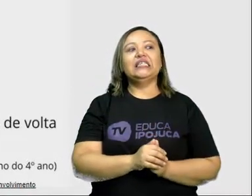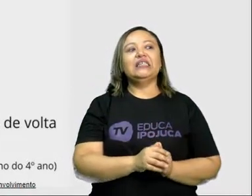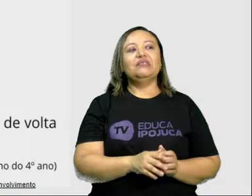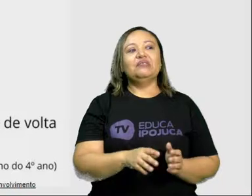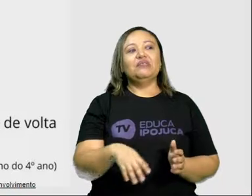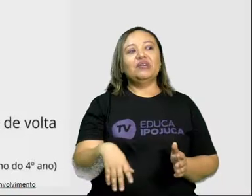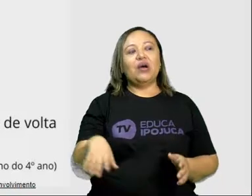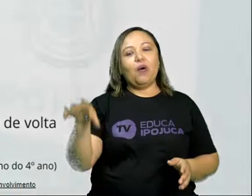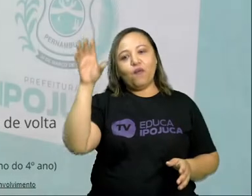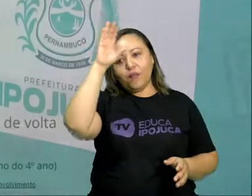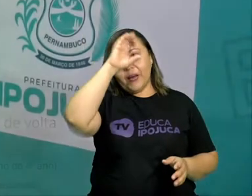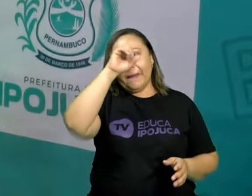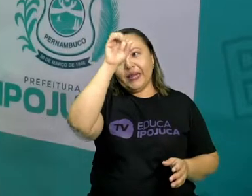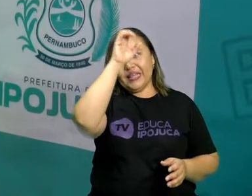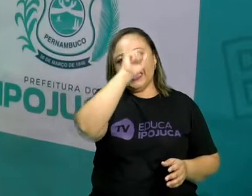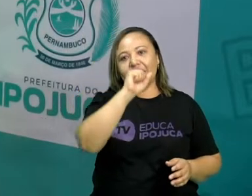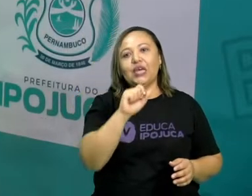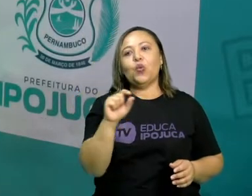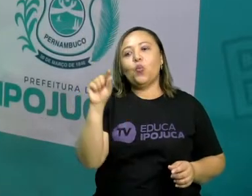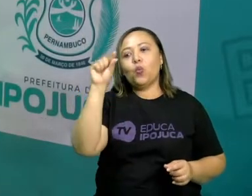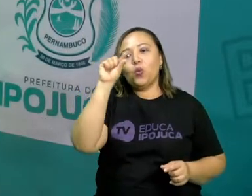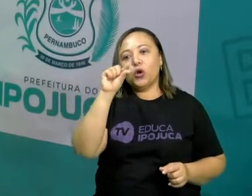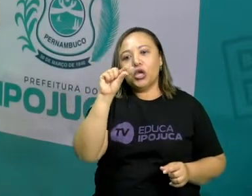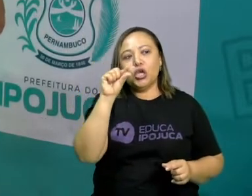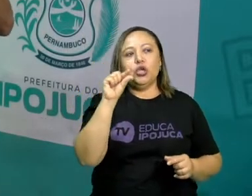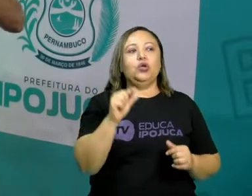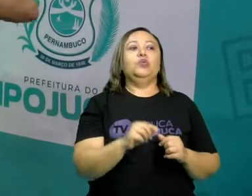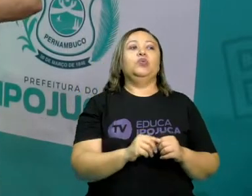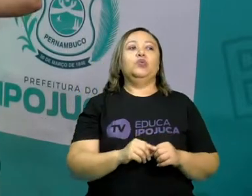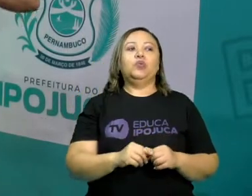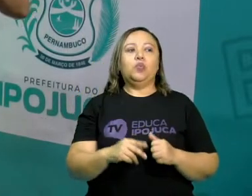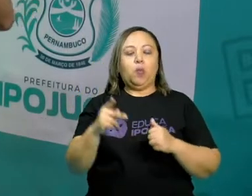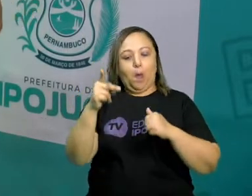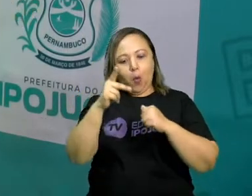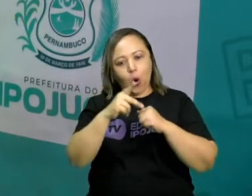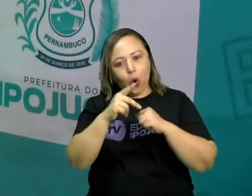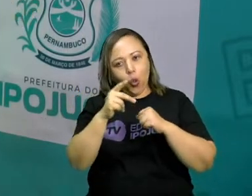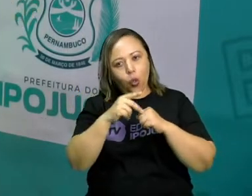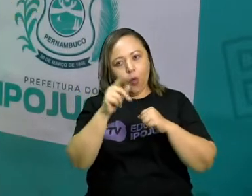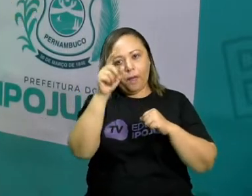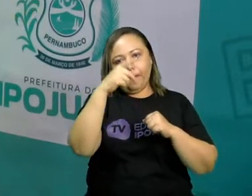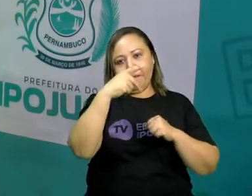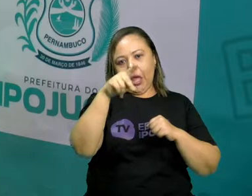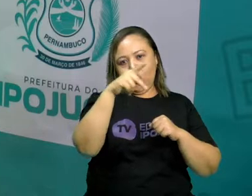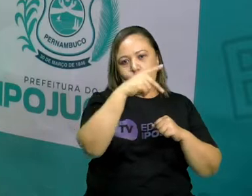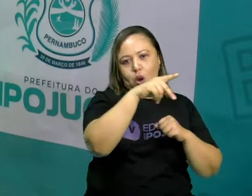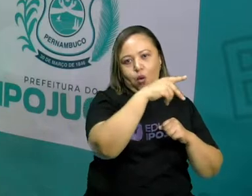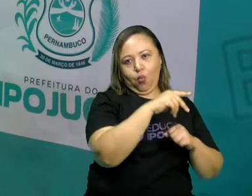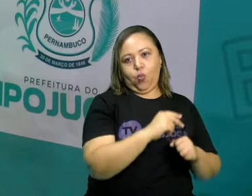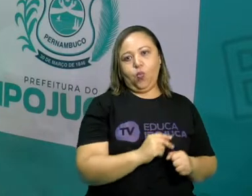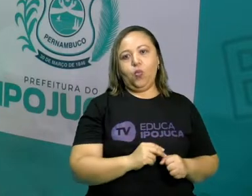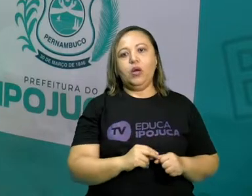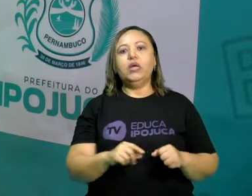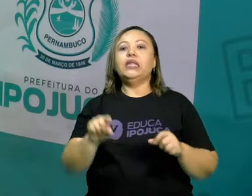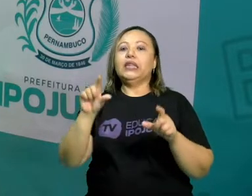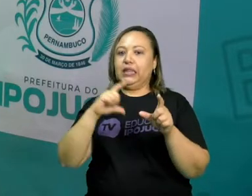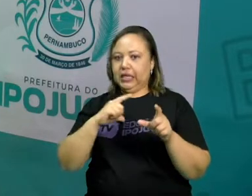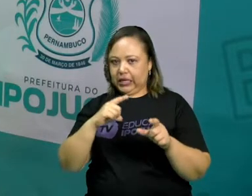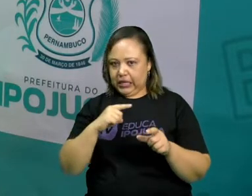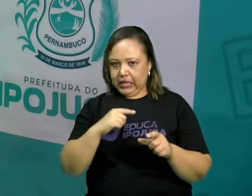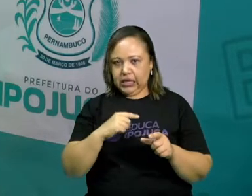vamos aprender um pouco mais sobre o que é pronome. O pronome a gente tem tanto no singular